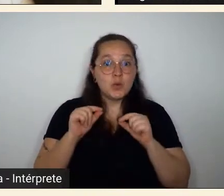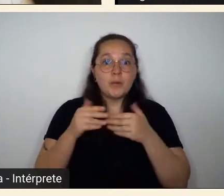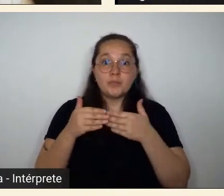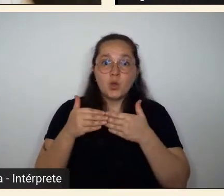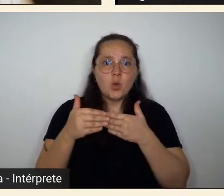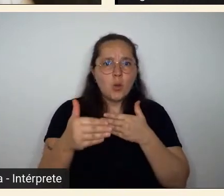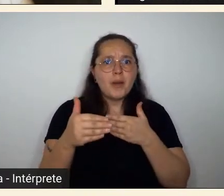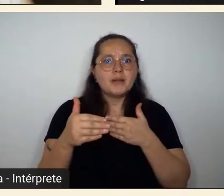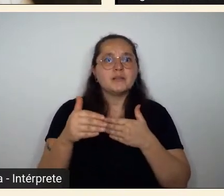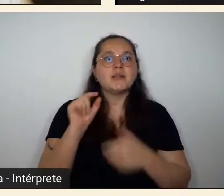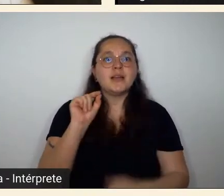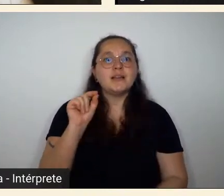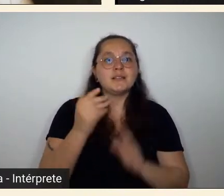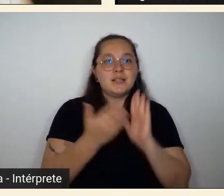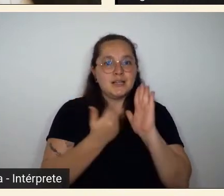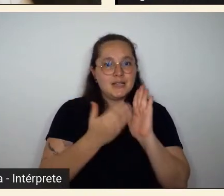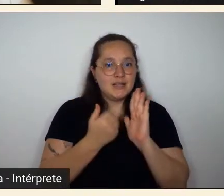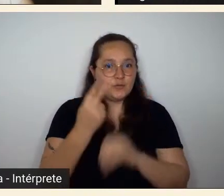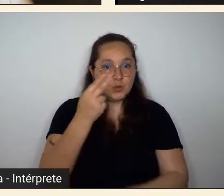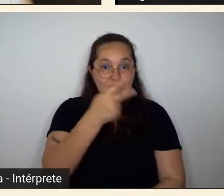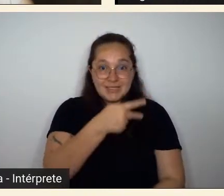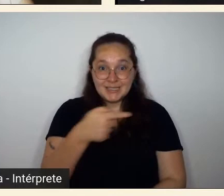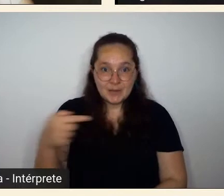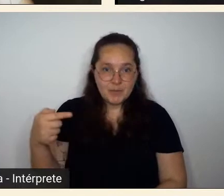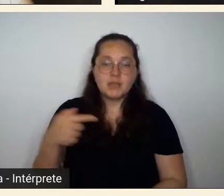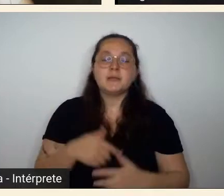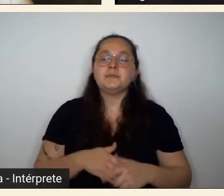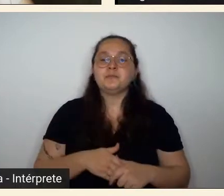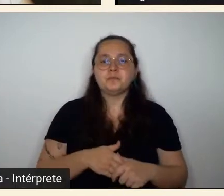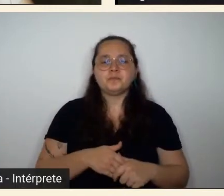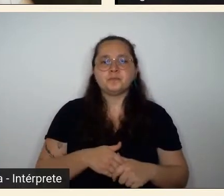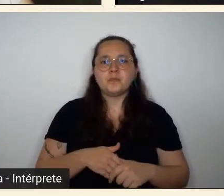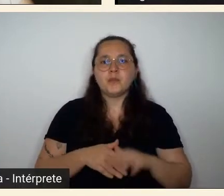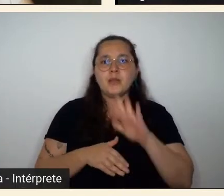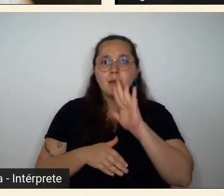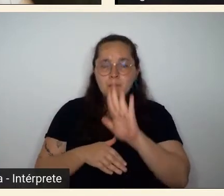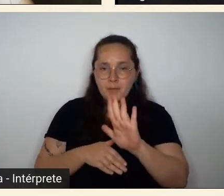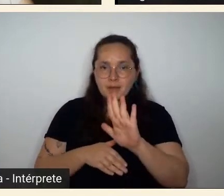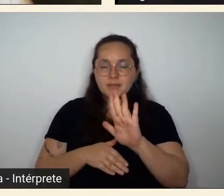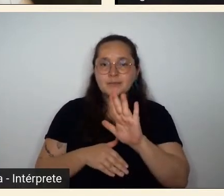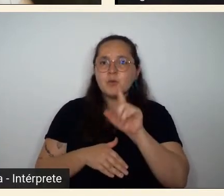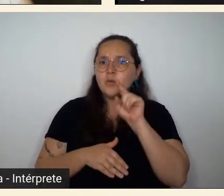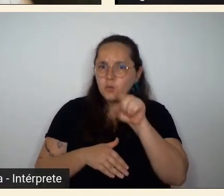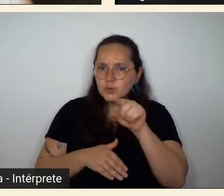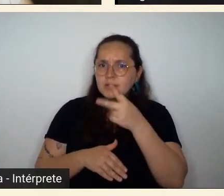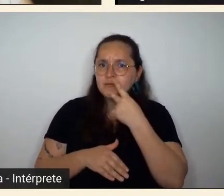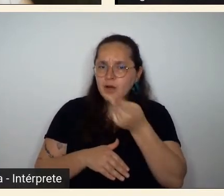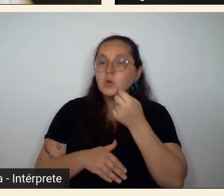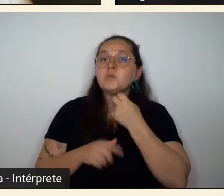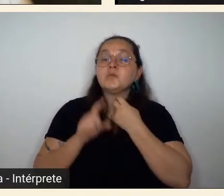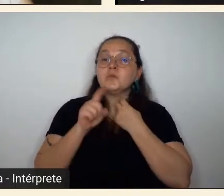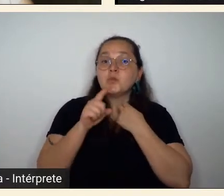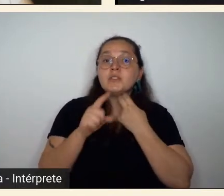semana para você como você mesmo disse você foi construindo uma história